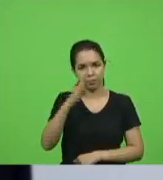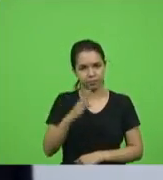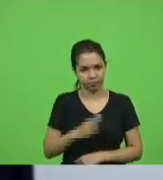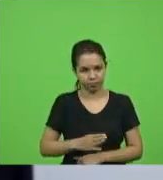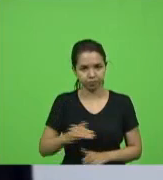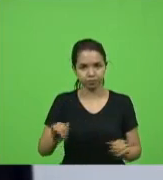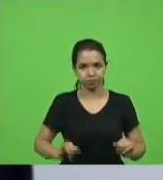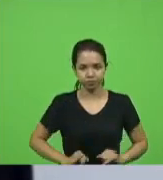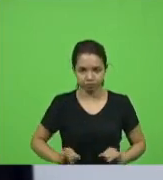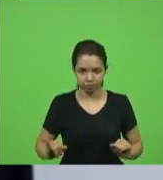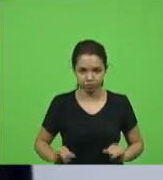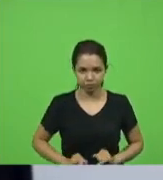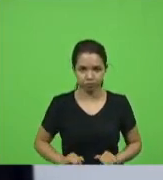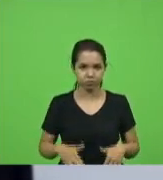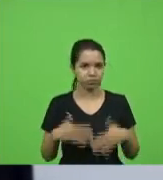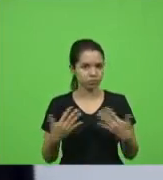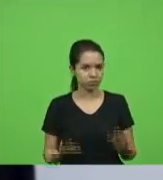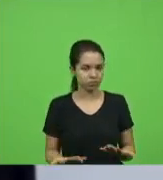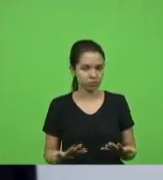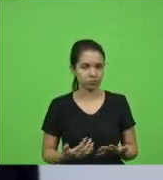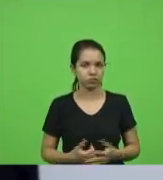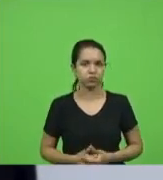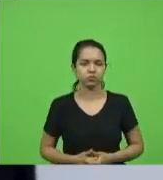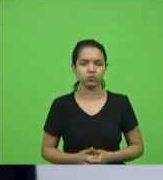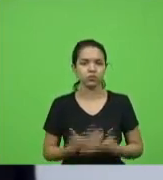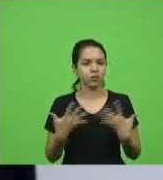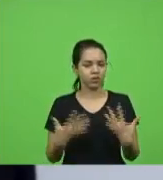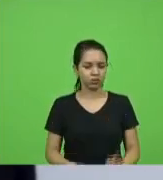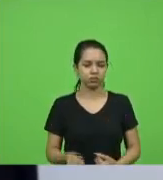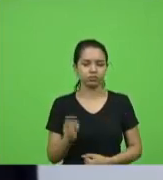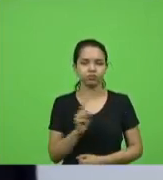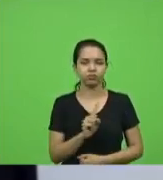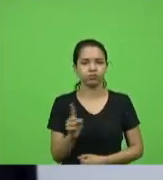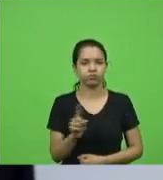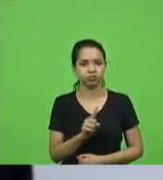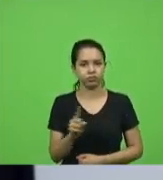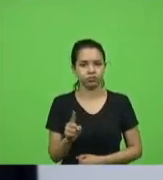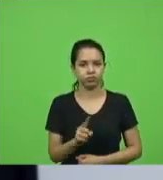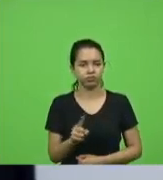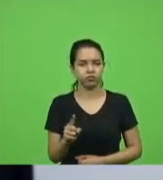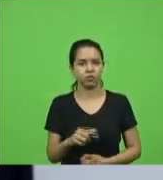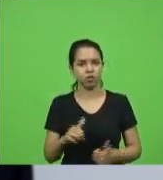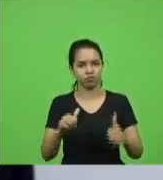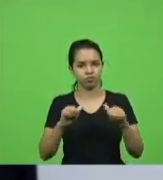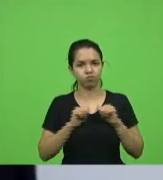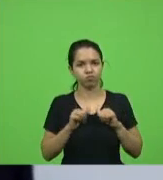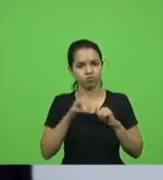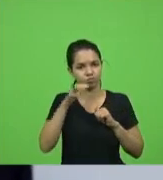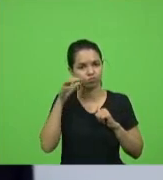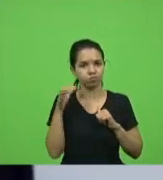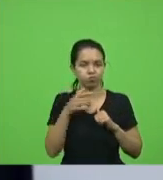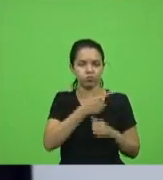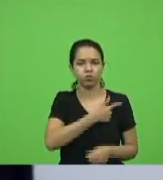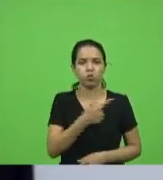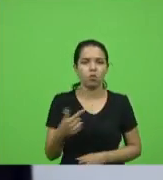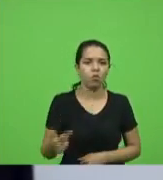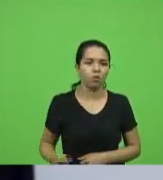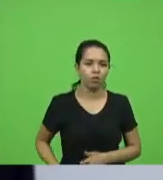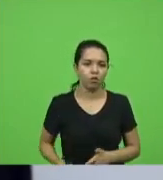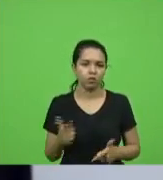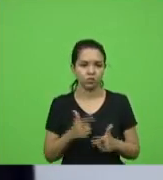então não é admissível tanta omissão de um governo com uma situação